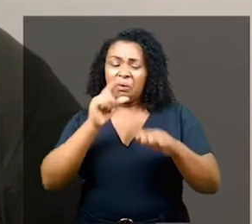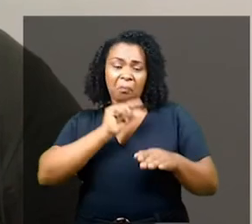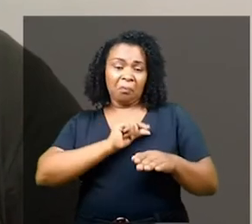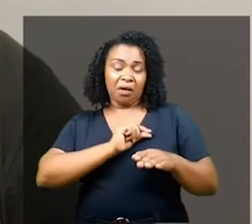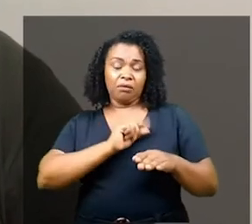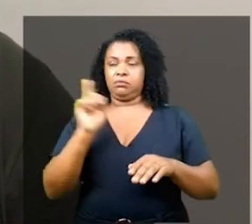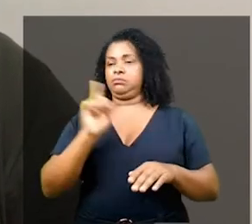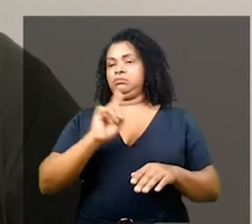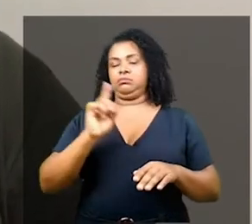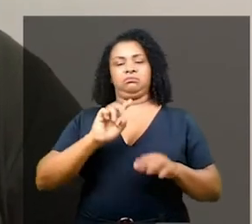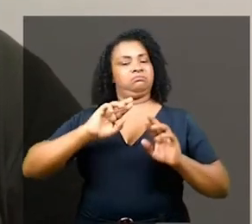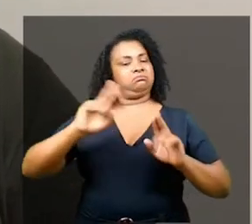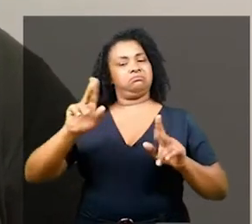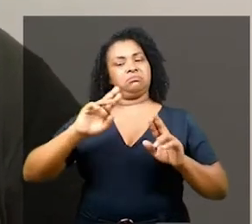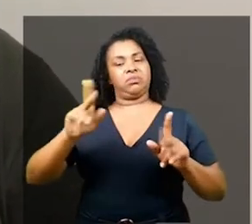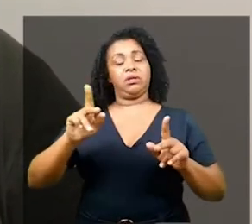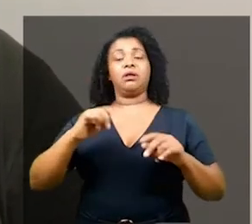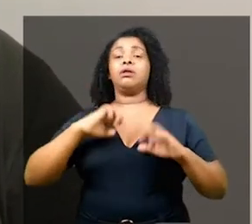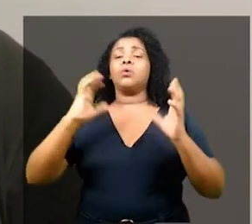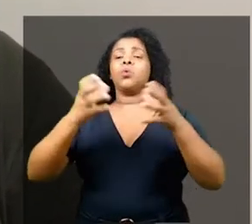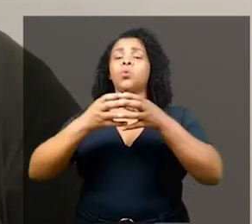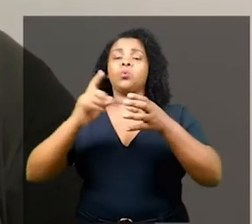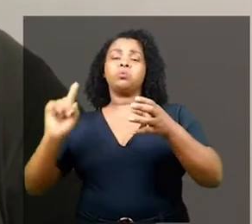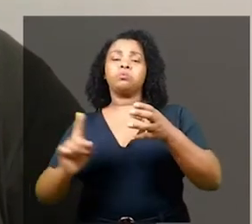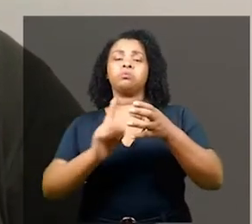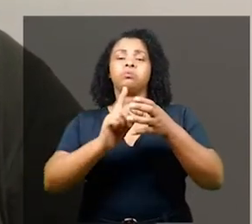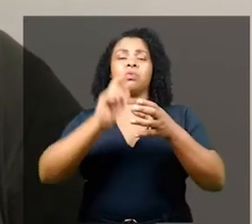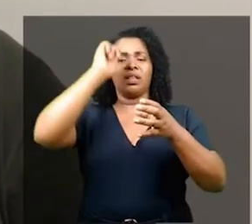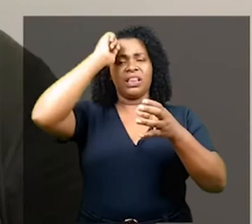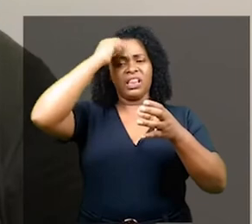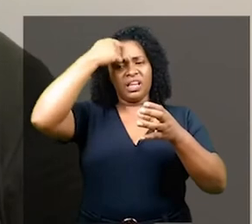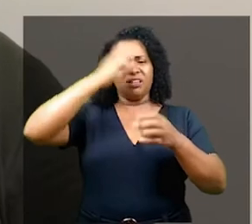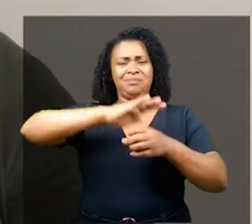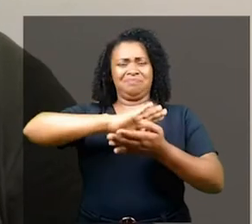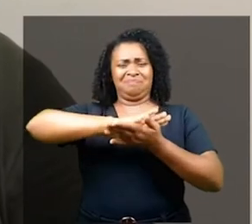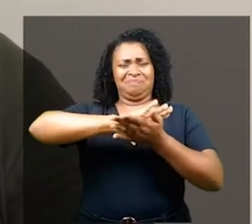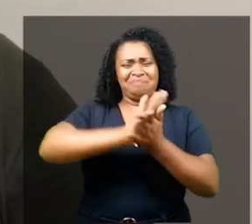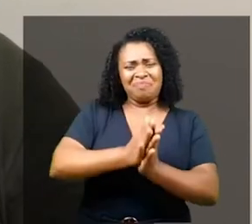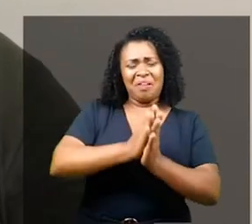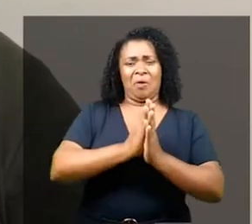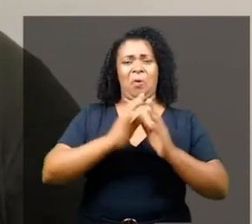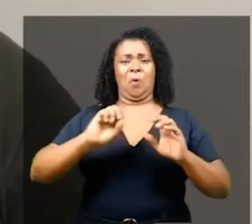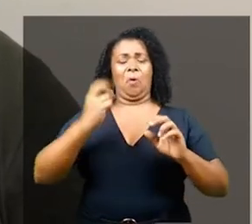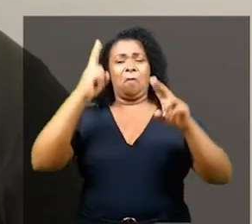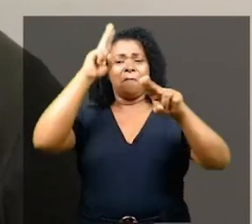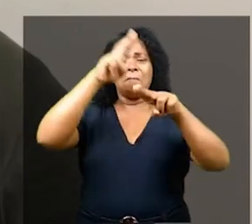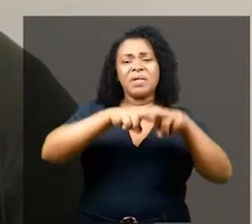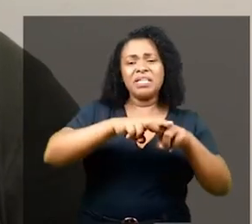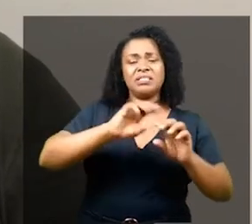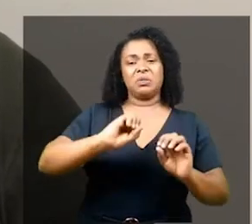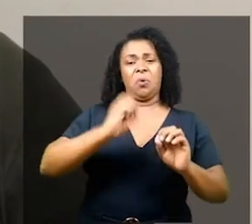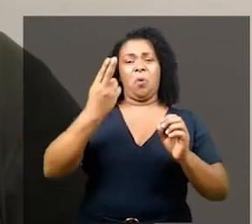remunerados do país. Eu não componho a maioria negra, vítima de cárcere ou dos